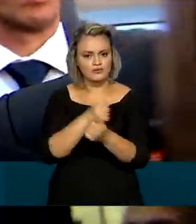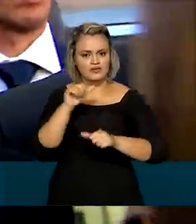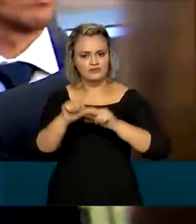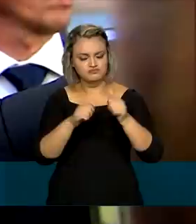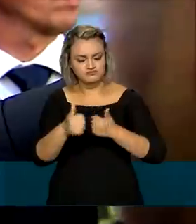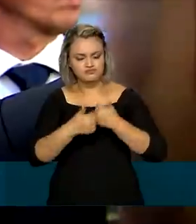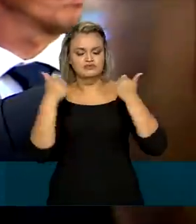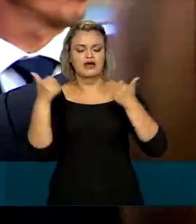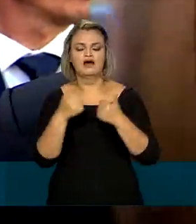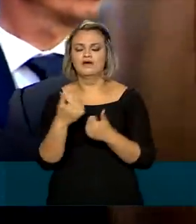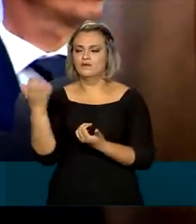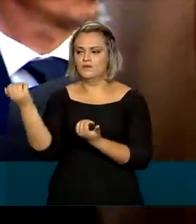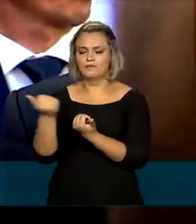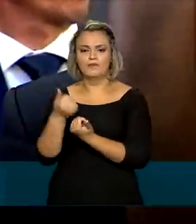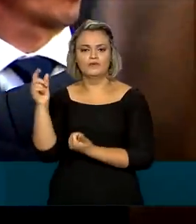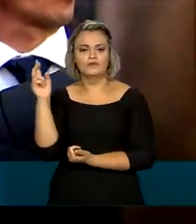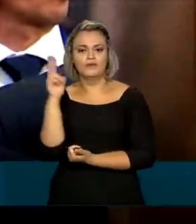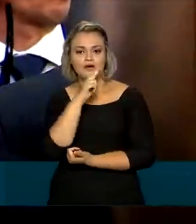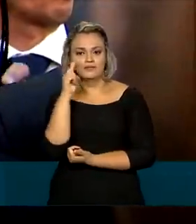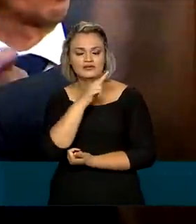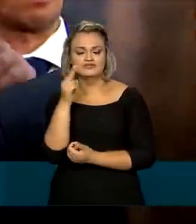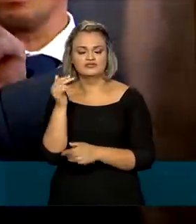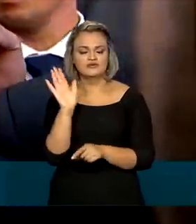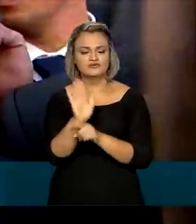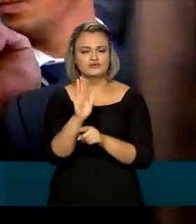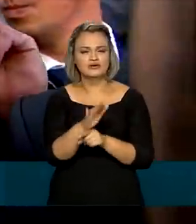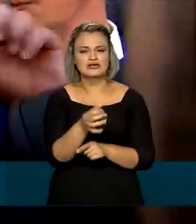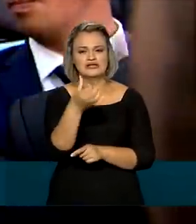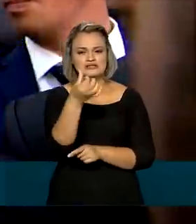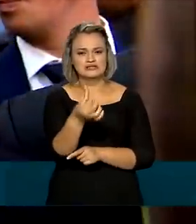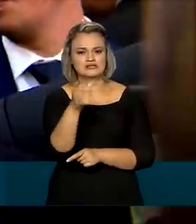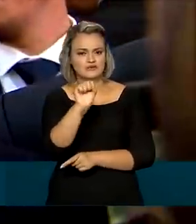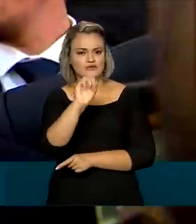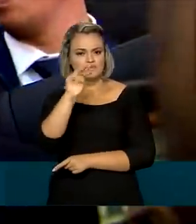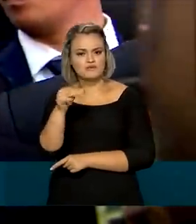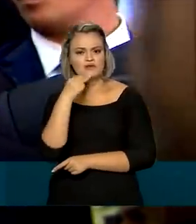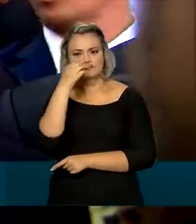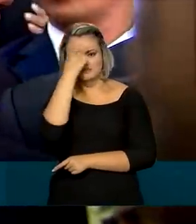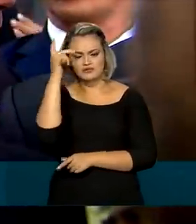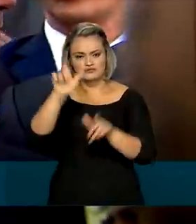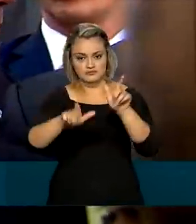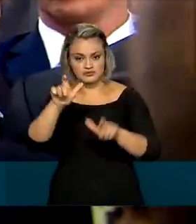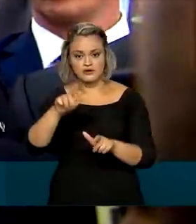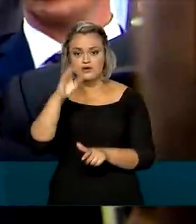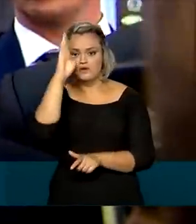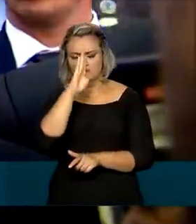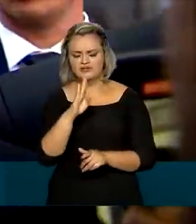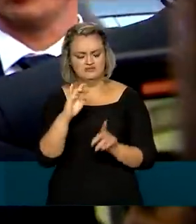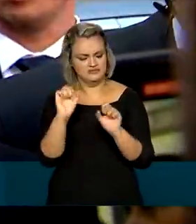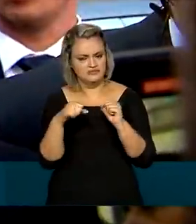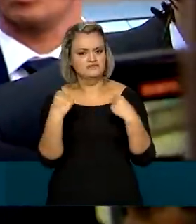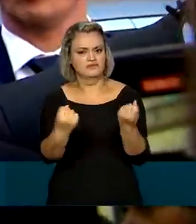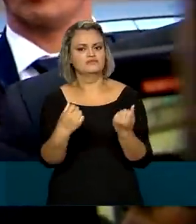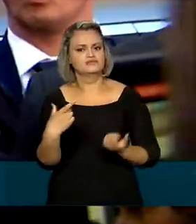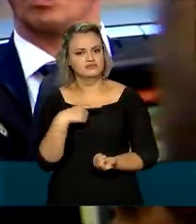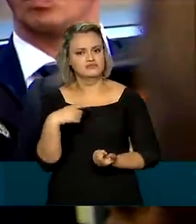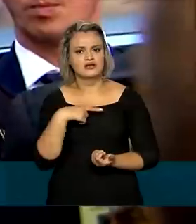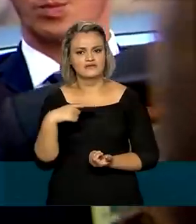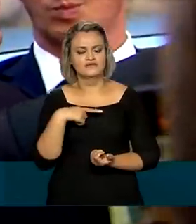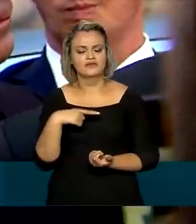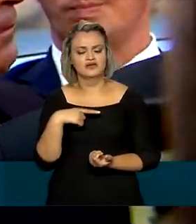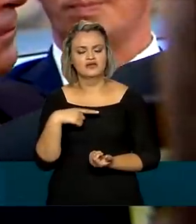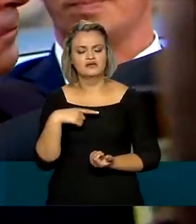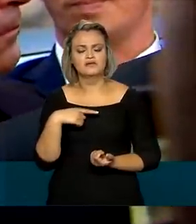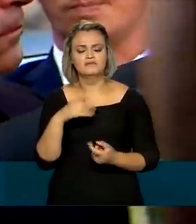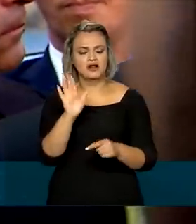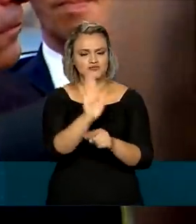no auxílio emergencial, atendendo 68 milhões de pessoas. O Brasil fez seu dever de casa e não mediu